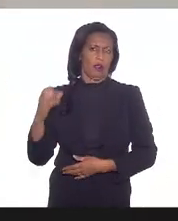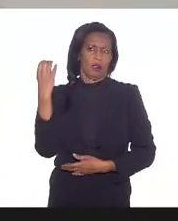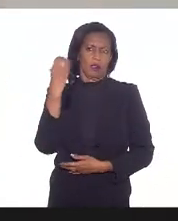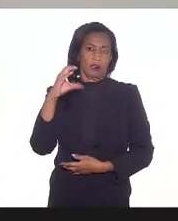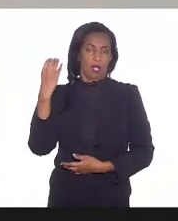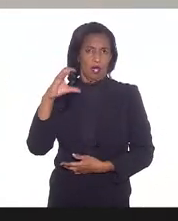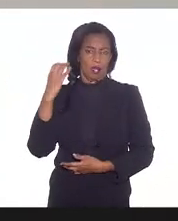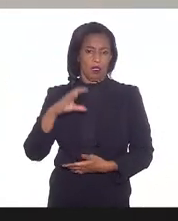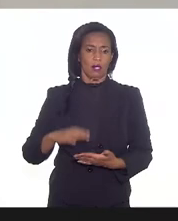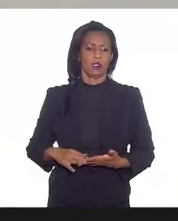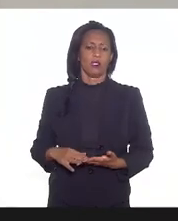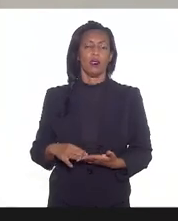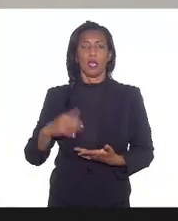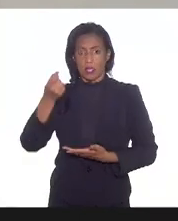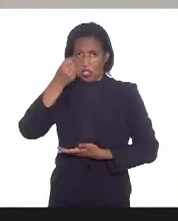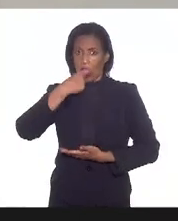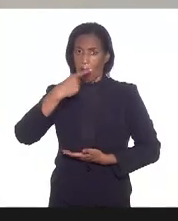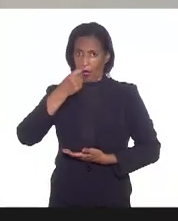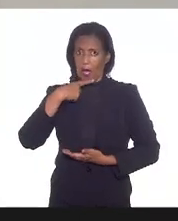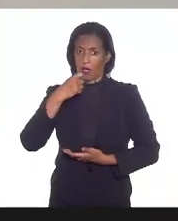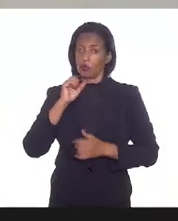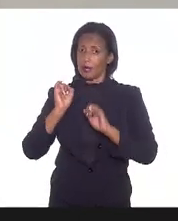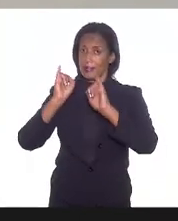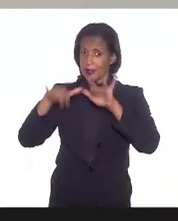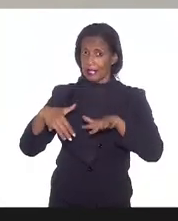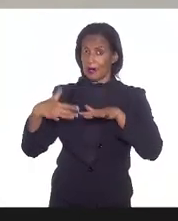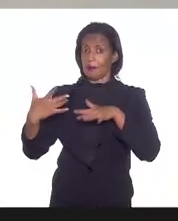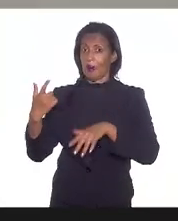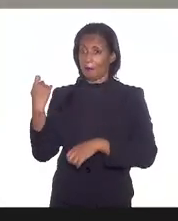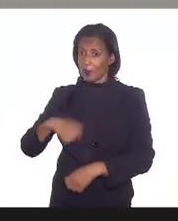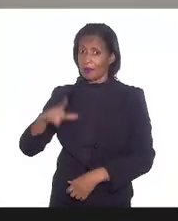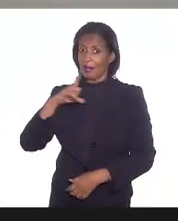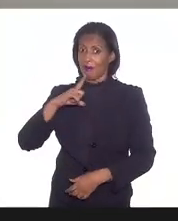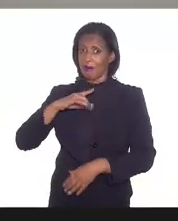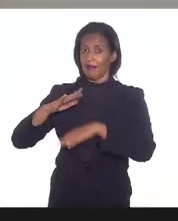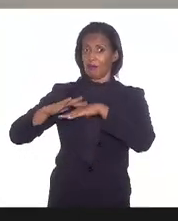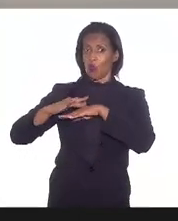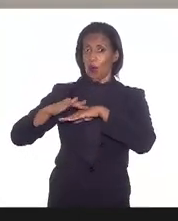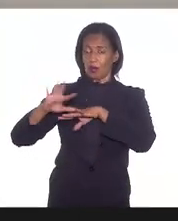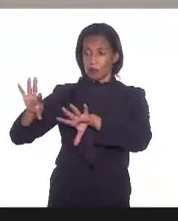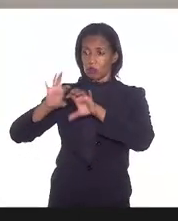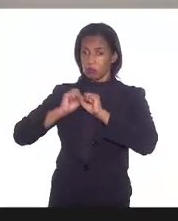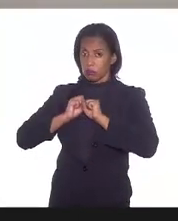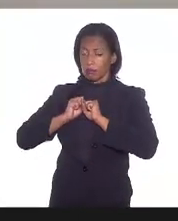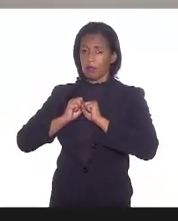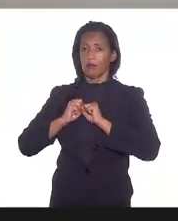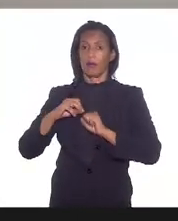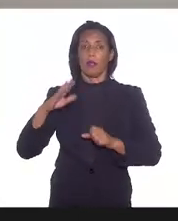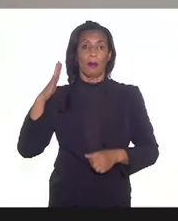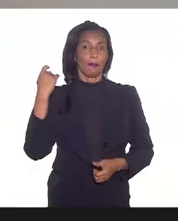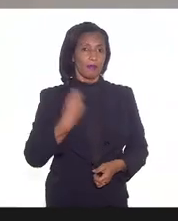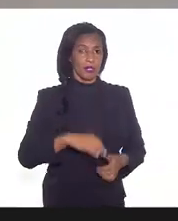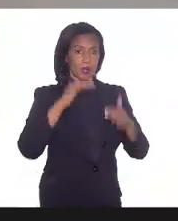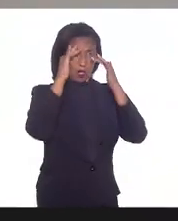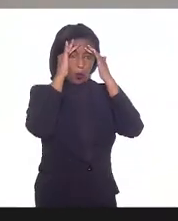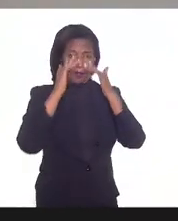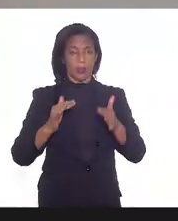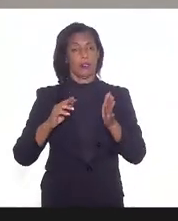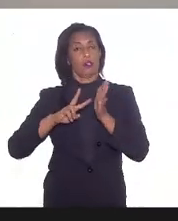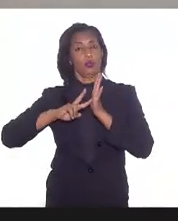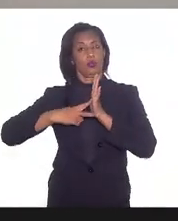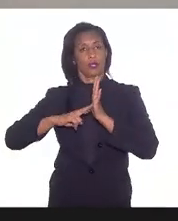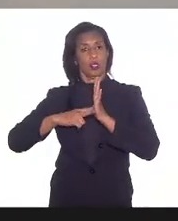eficácia desses remédios nesse momento o que nós precisamos de fato é que seja cumprida a reivindicação que o sindicato dos